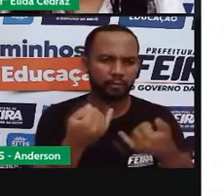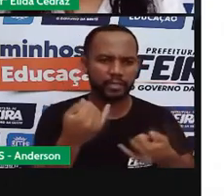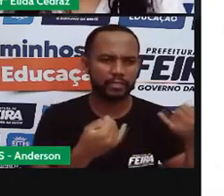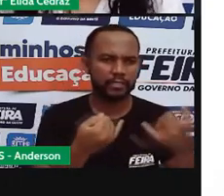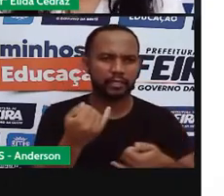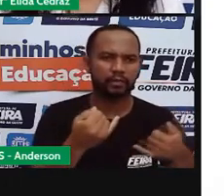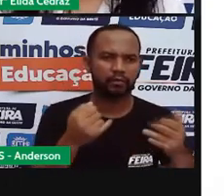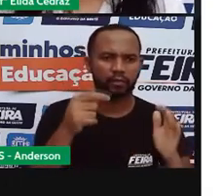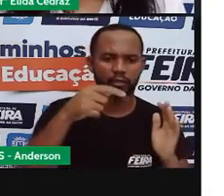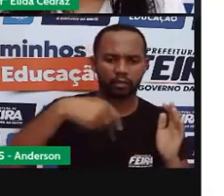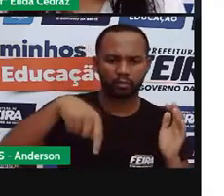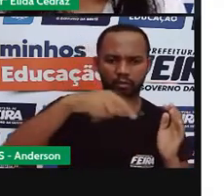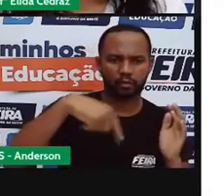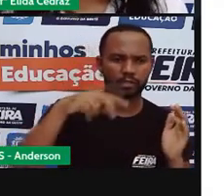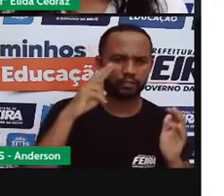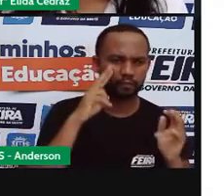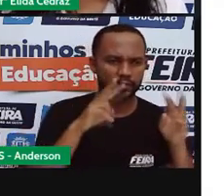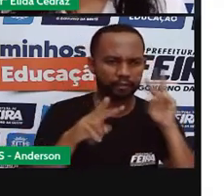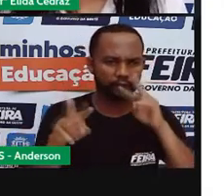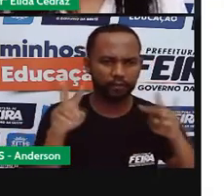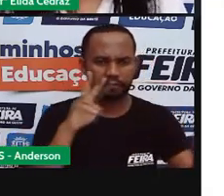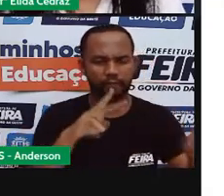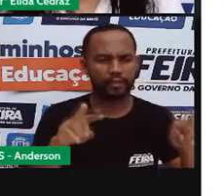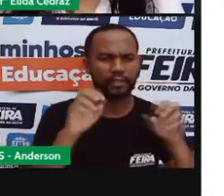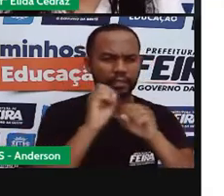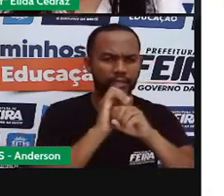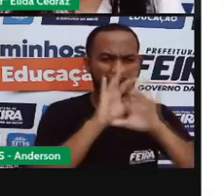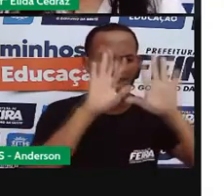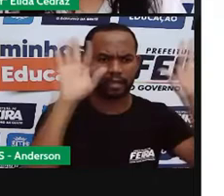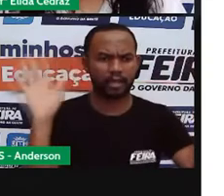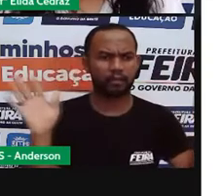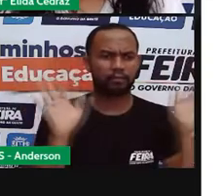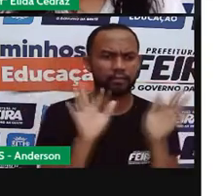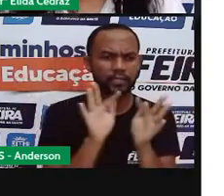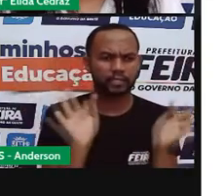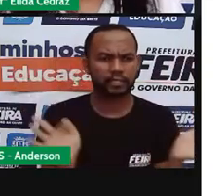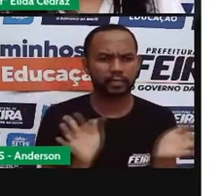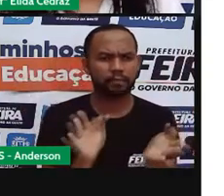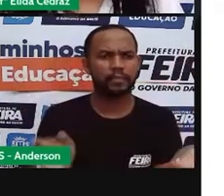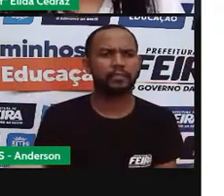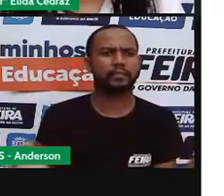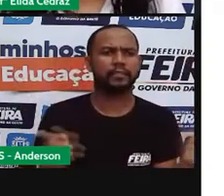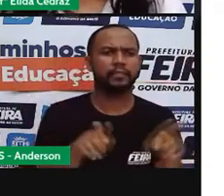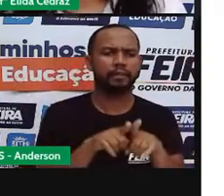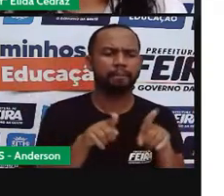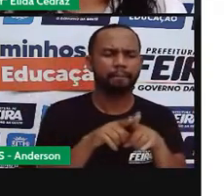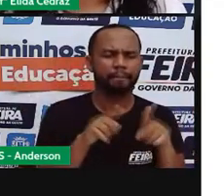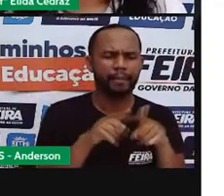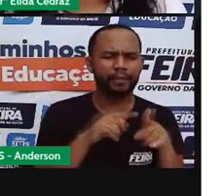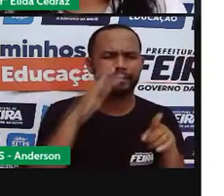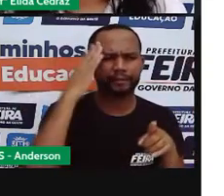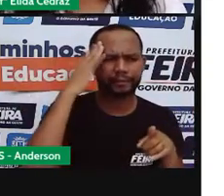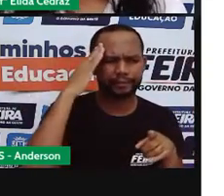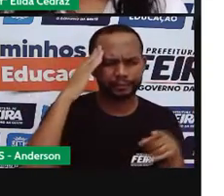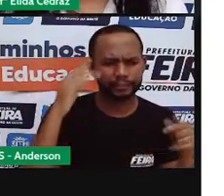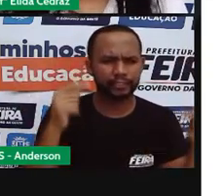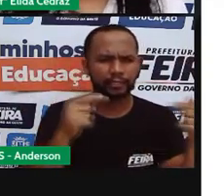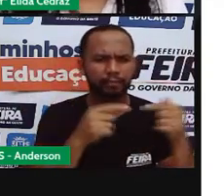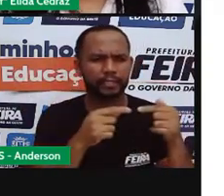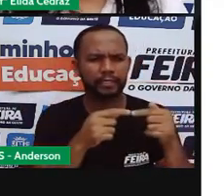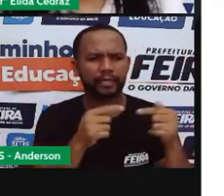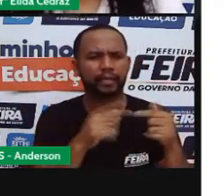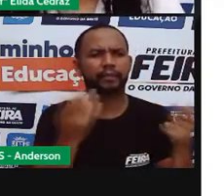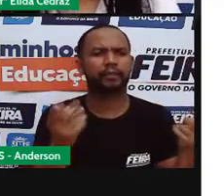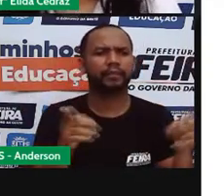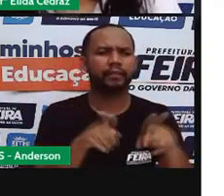lendo, de uma forma bem prática. Simples, curta, clara, objetiva, para